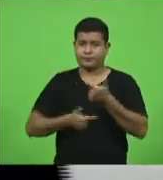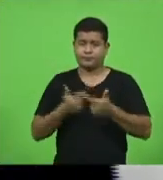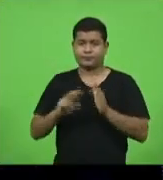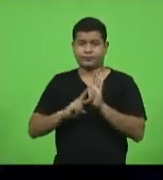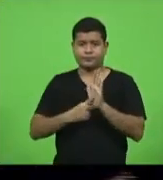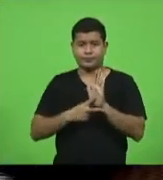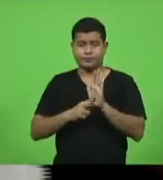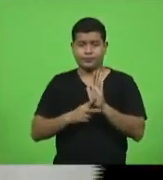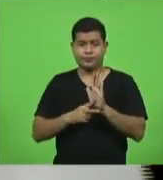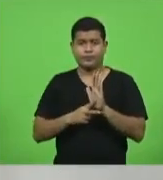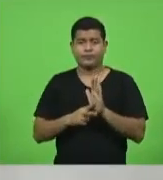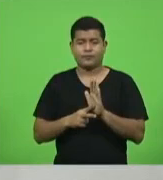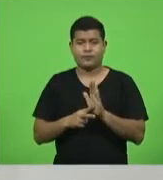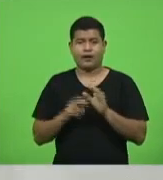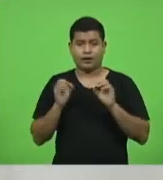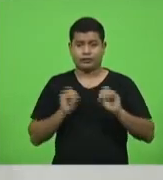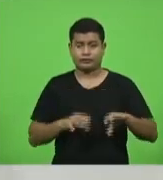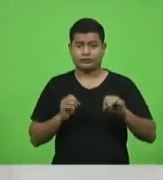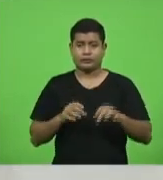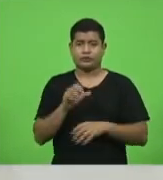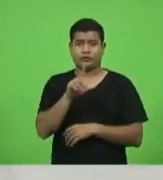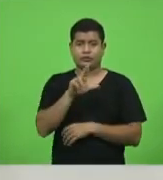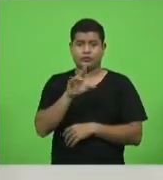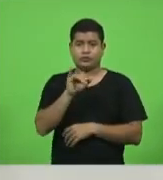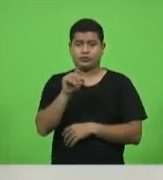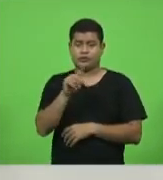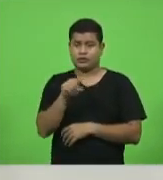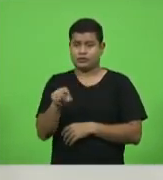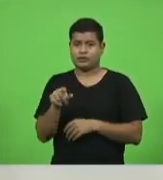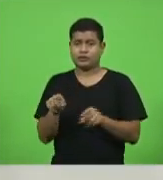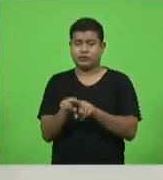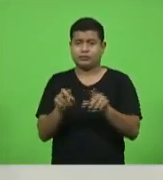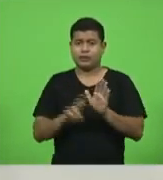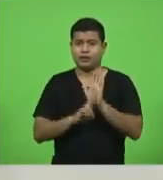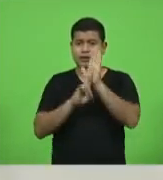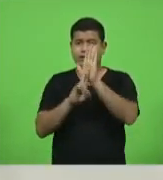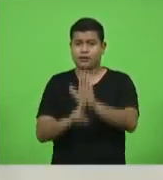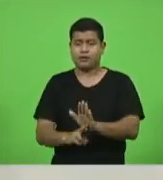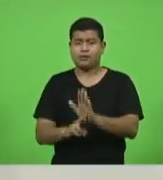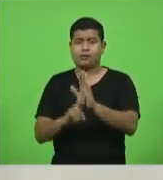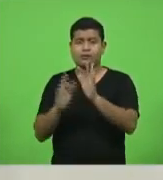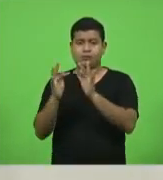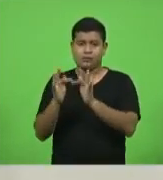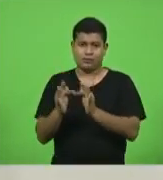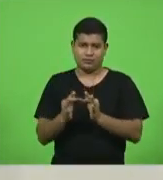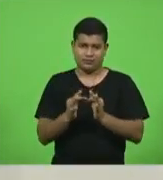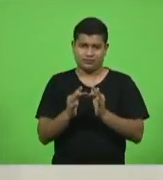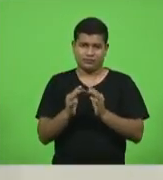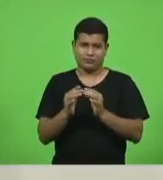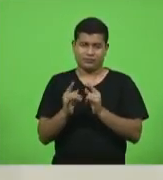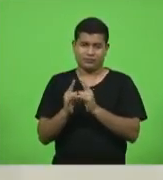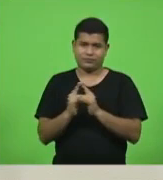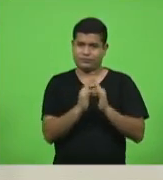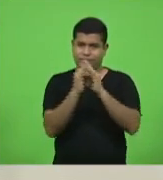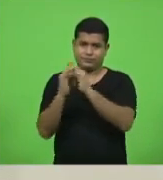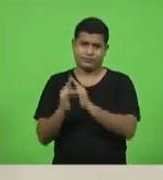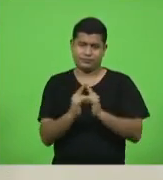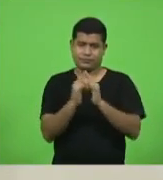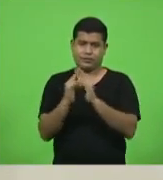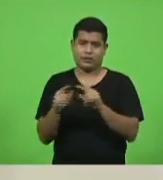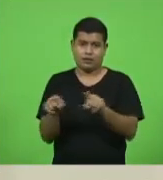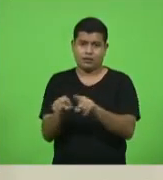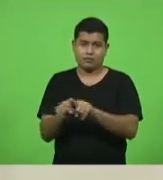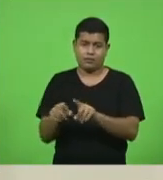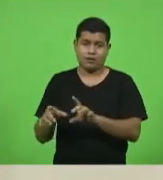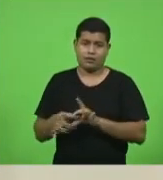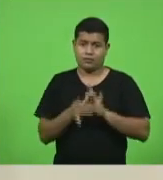Carlos Vieira, além de representantes da Fundação Catarinense de Educação Especial, União dos Dirigentes Municipais